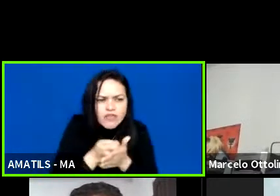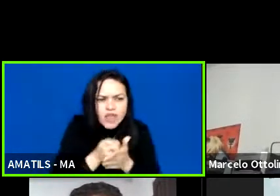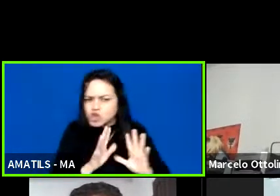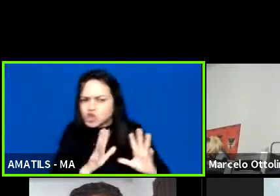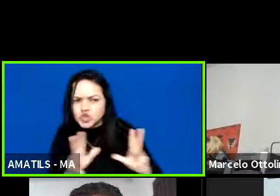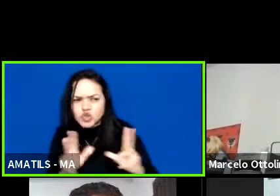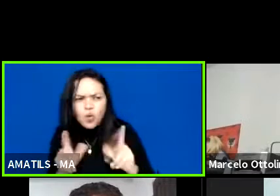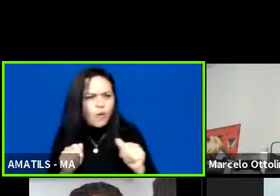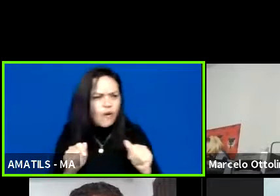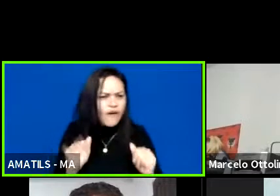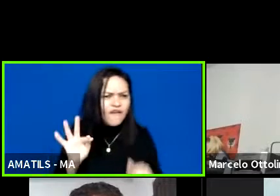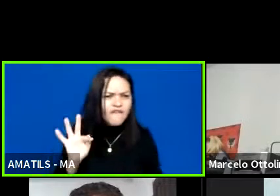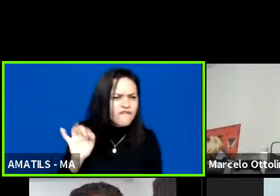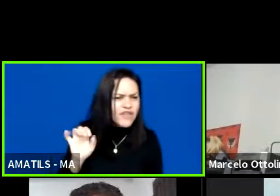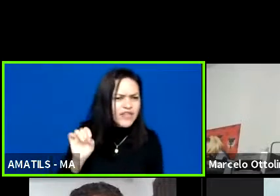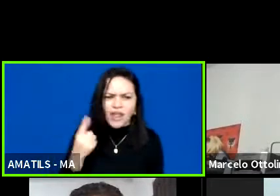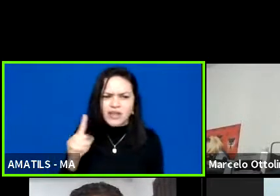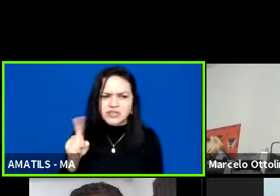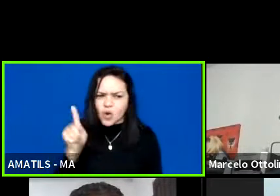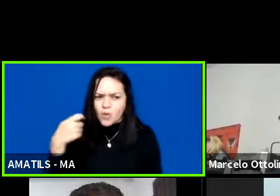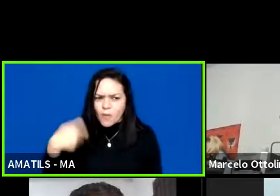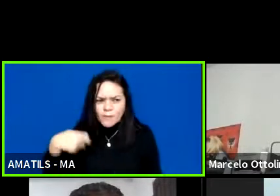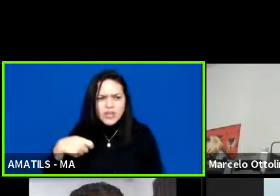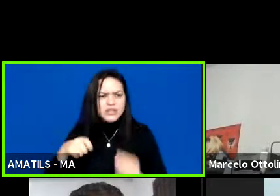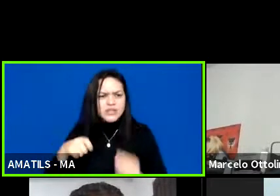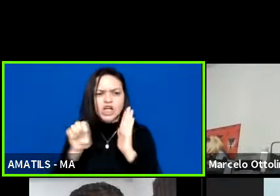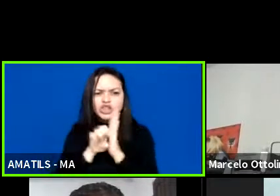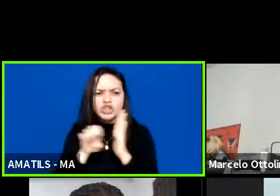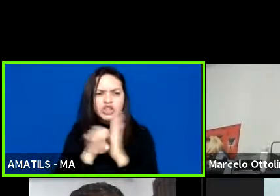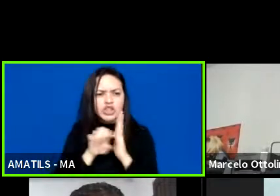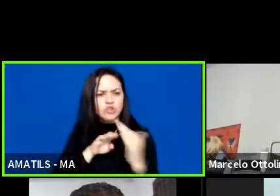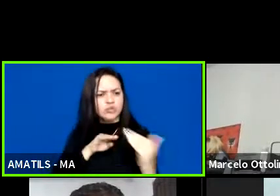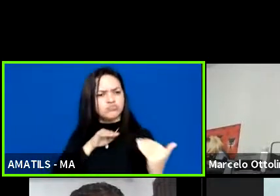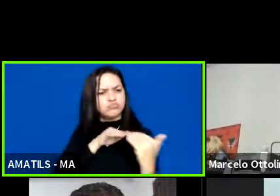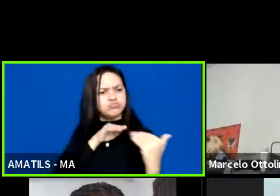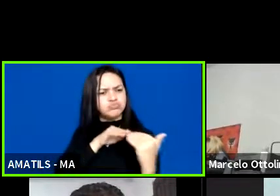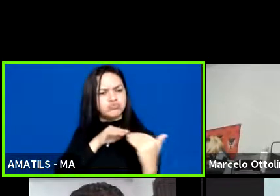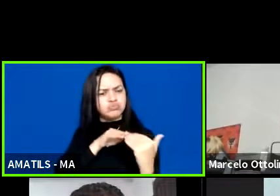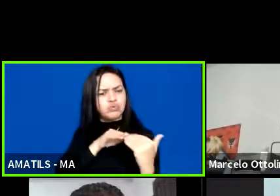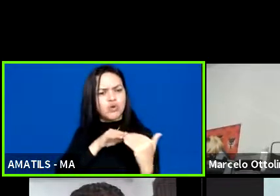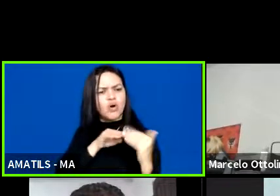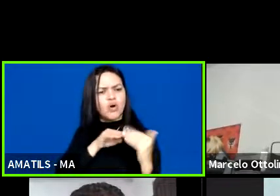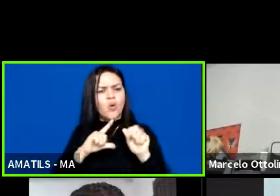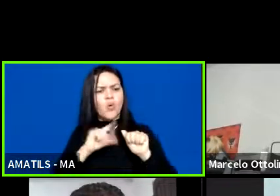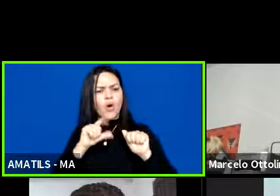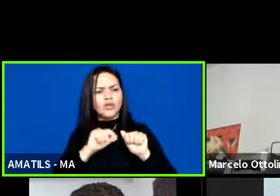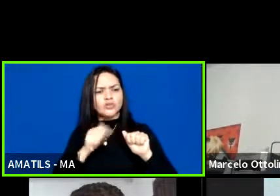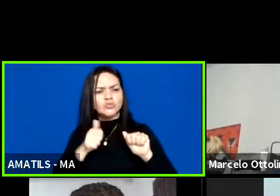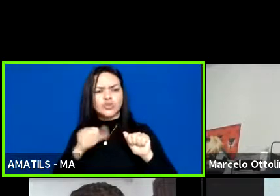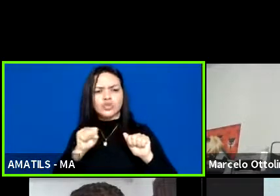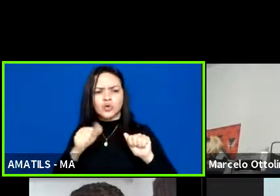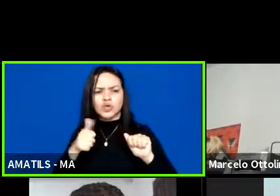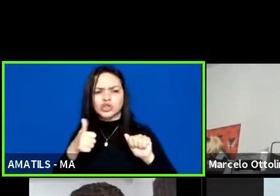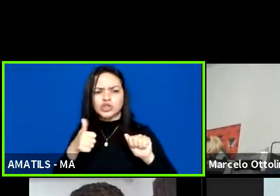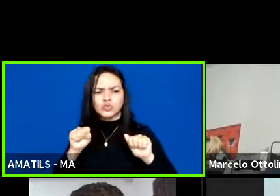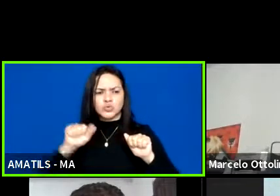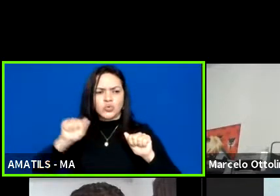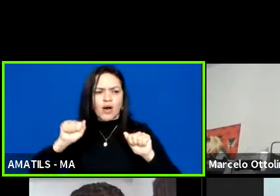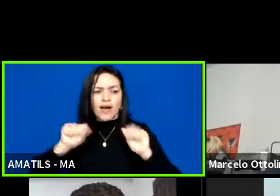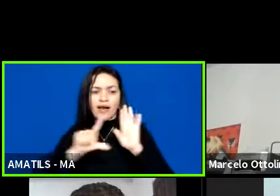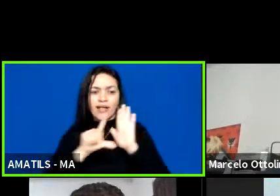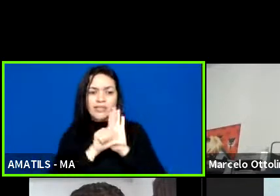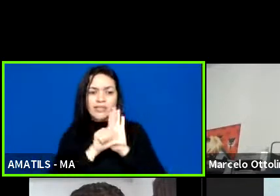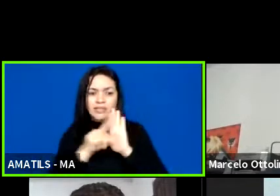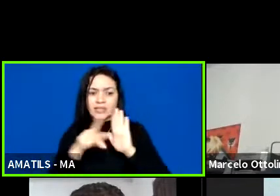com seu estatuto em conformidade com os artigos 18 e 18-A da Lei Pelé. Isso porque ela